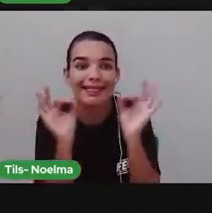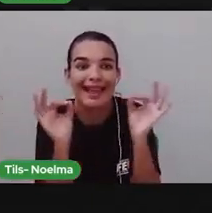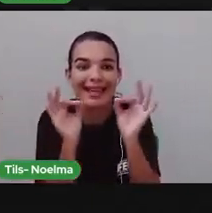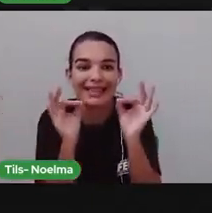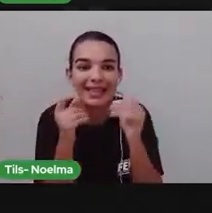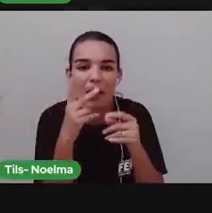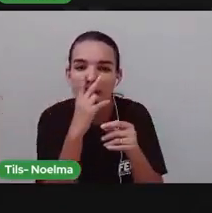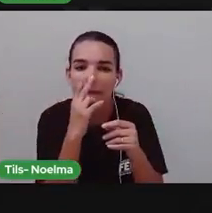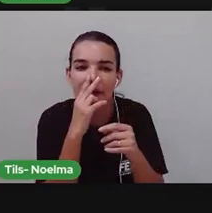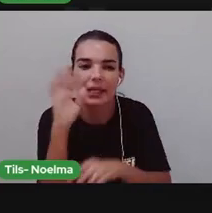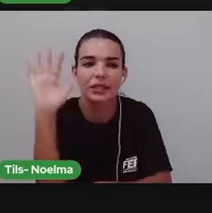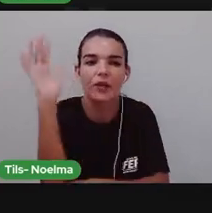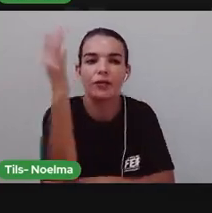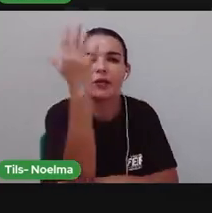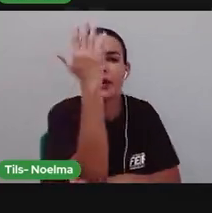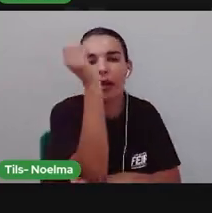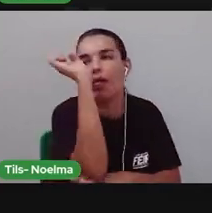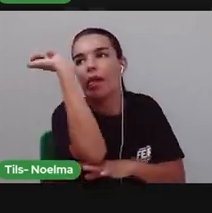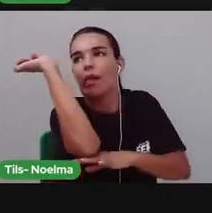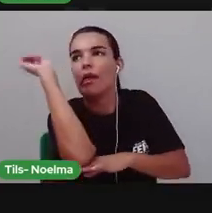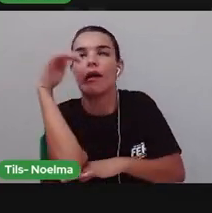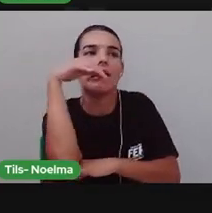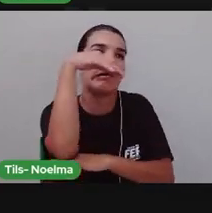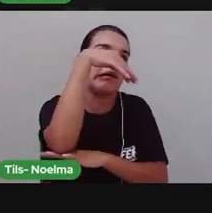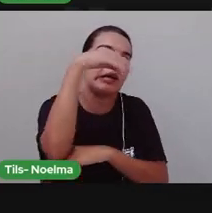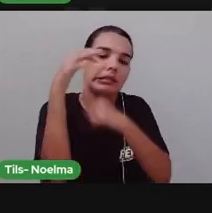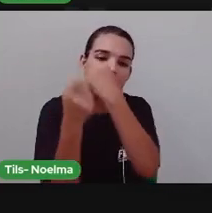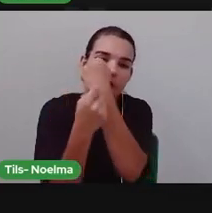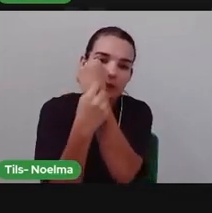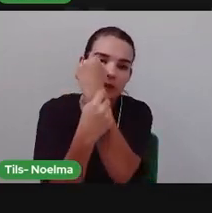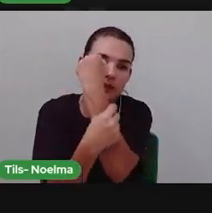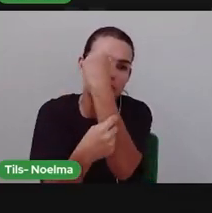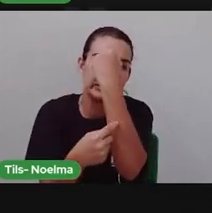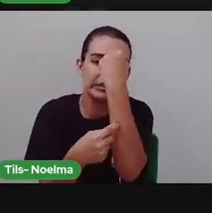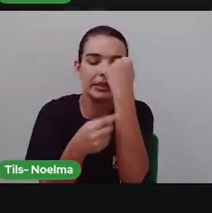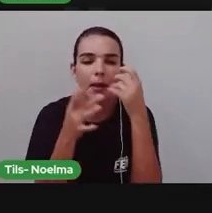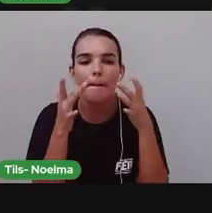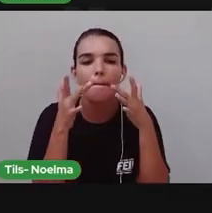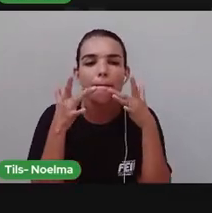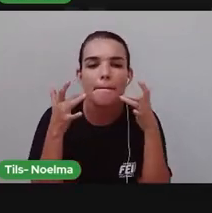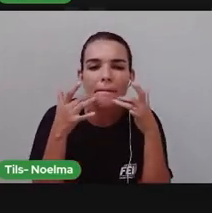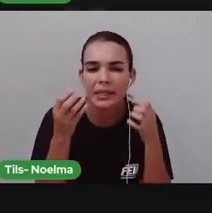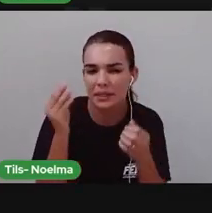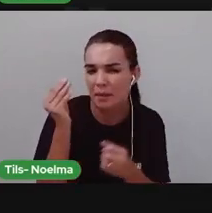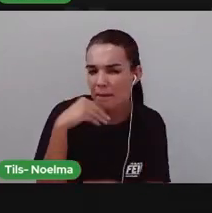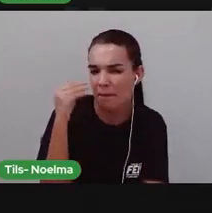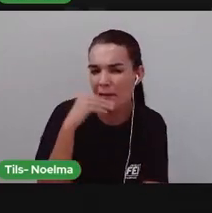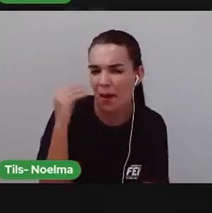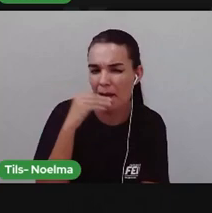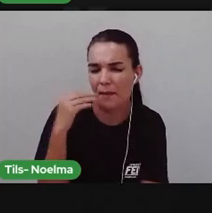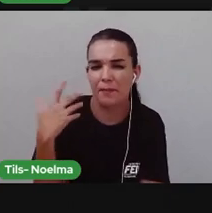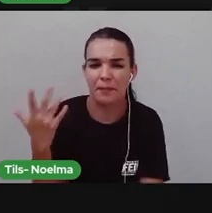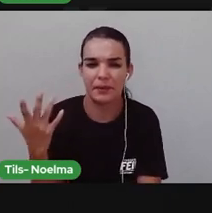floresta De galhos retorcidos Espinhos Aparentemente Pobre Em biodiversidade